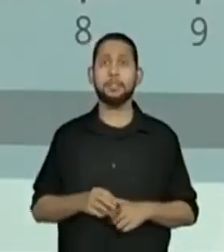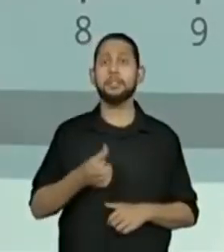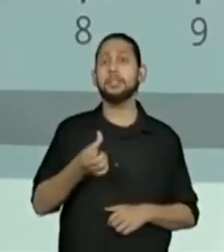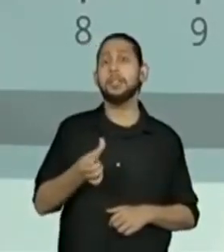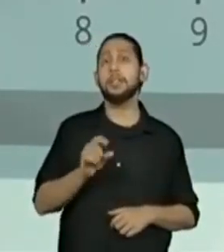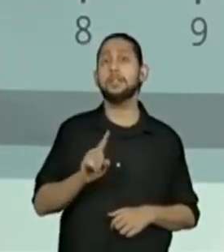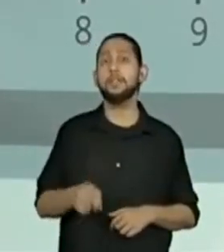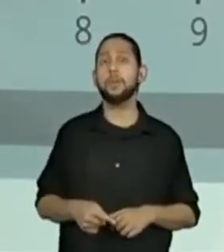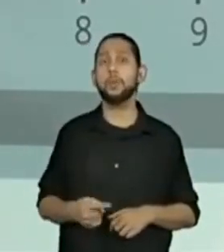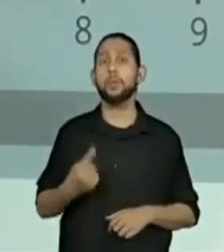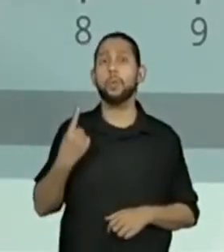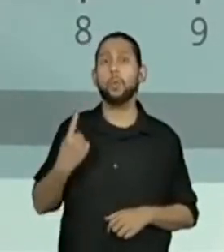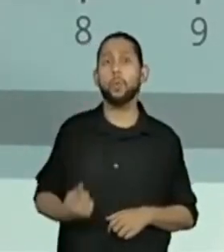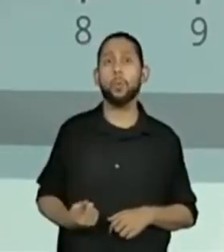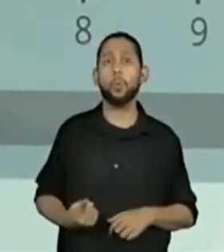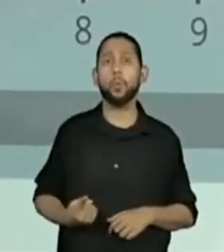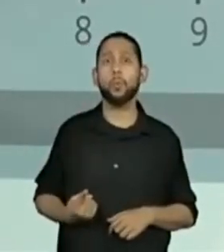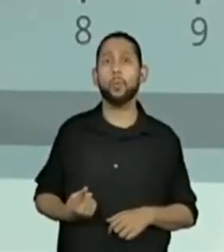,1,